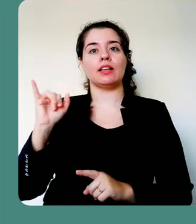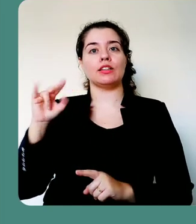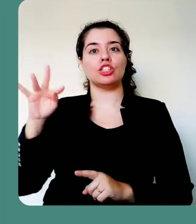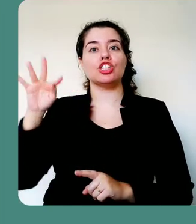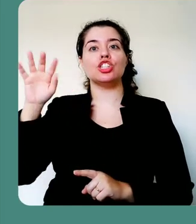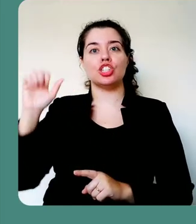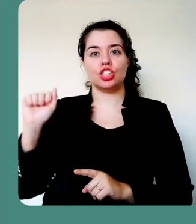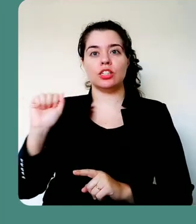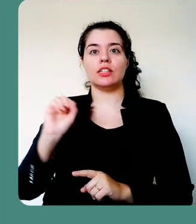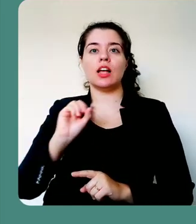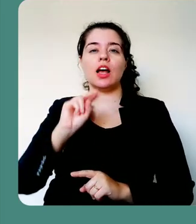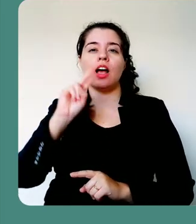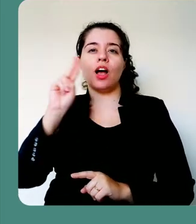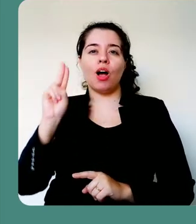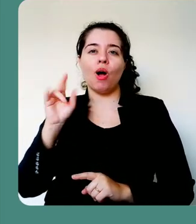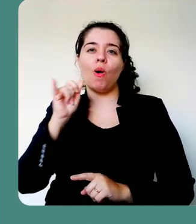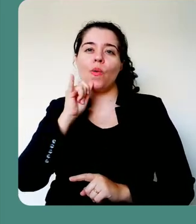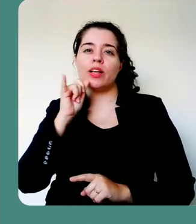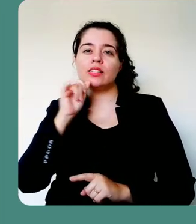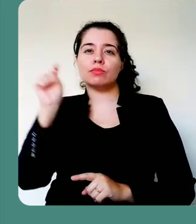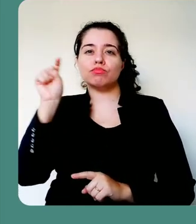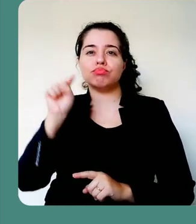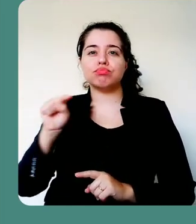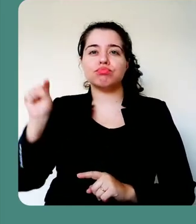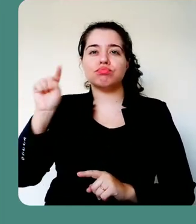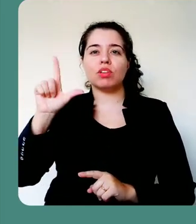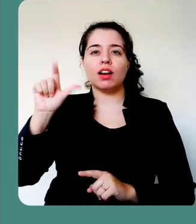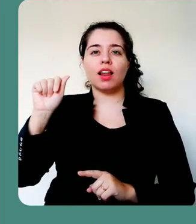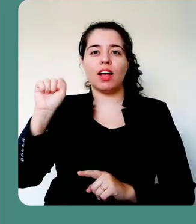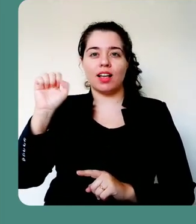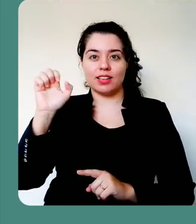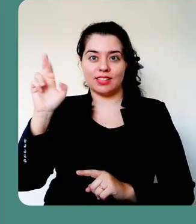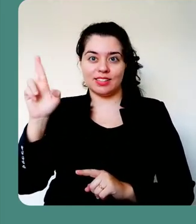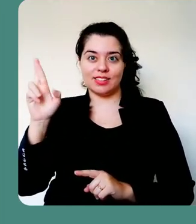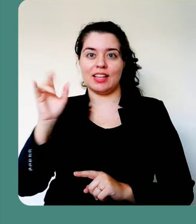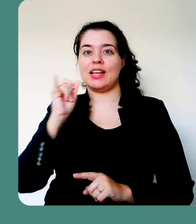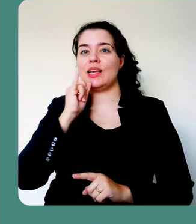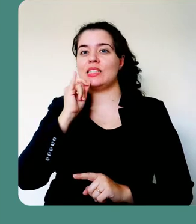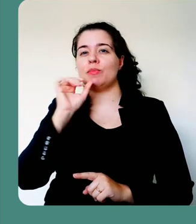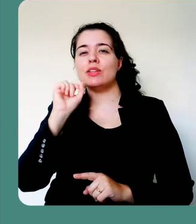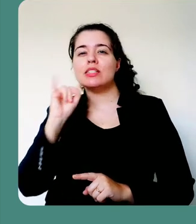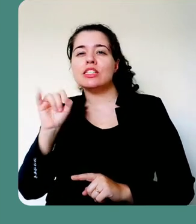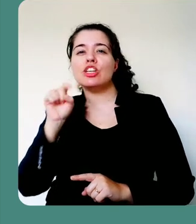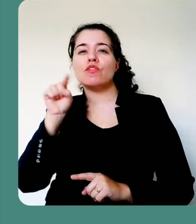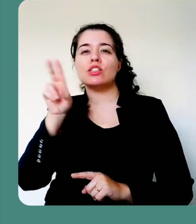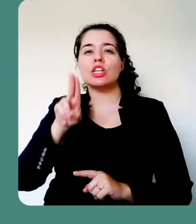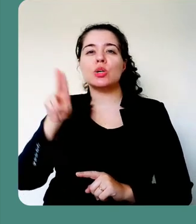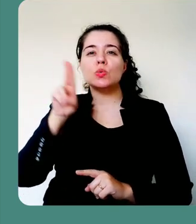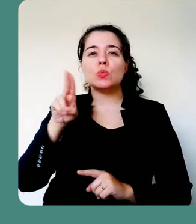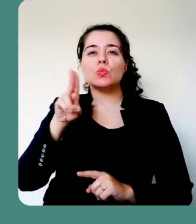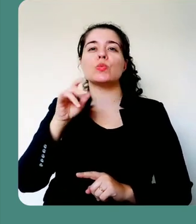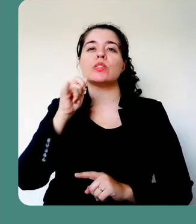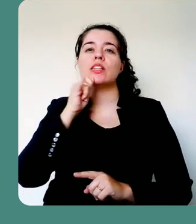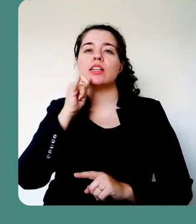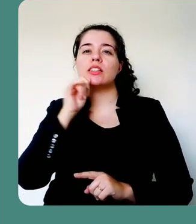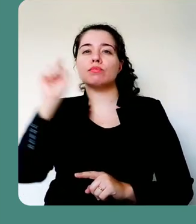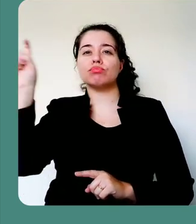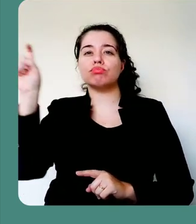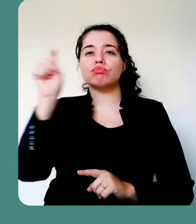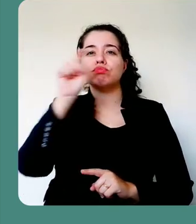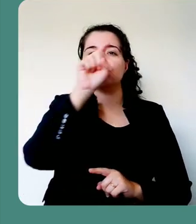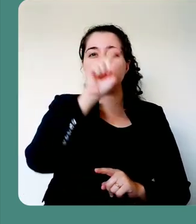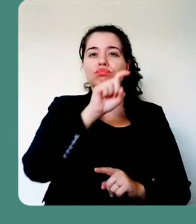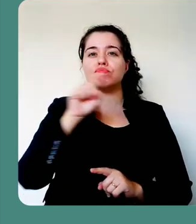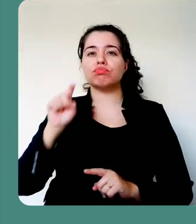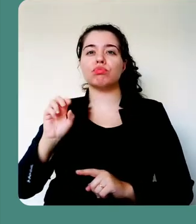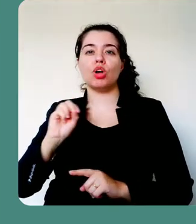ela é interessante quando você está utilizando, por exemplo, algum pointer, uma mesa digitalizadora, onde você